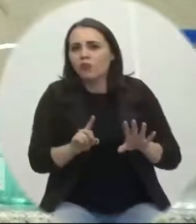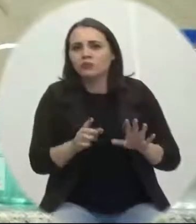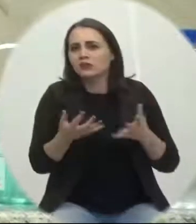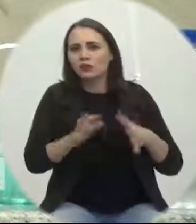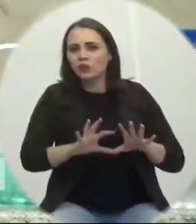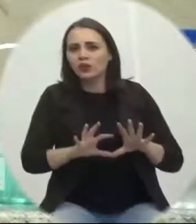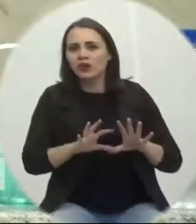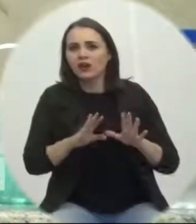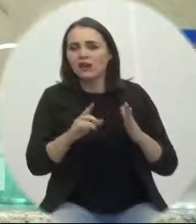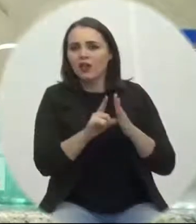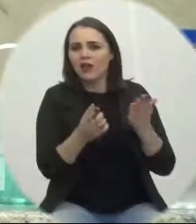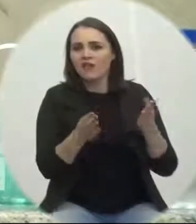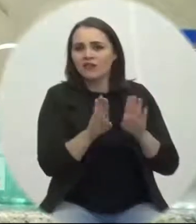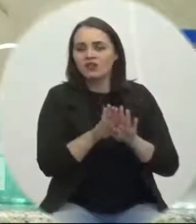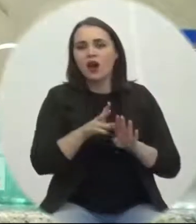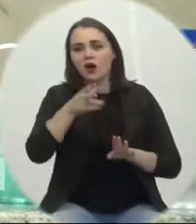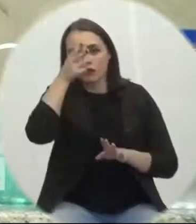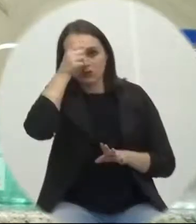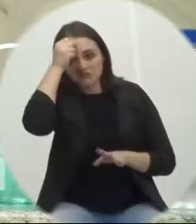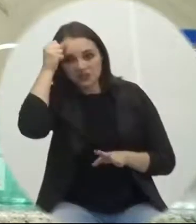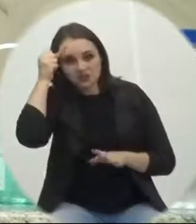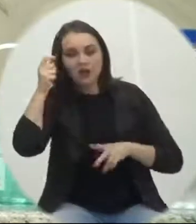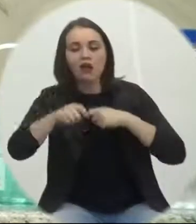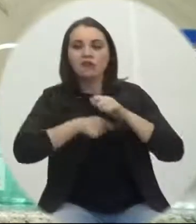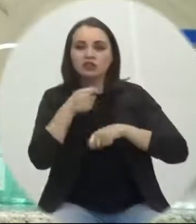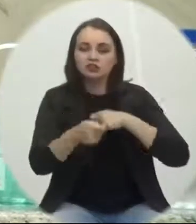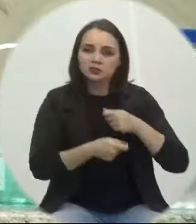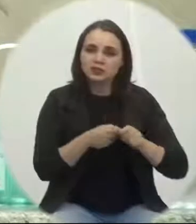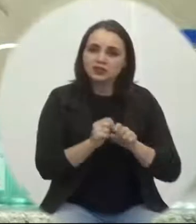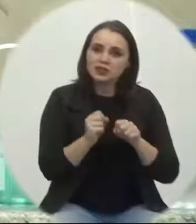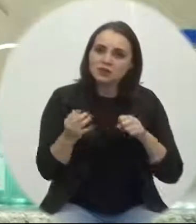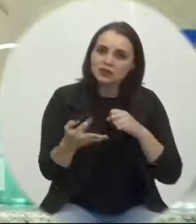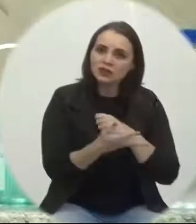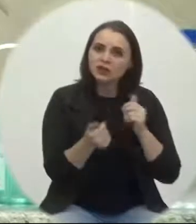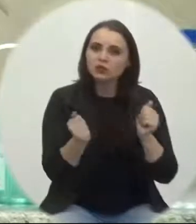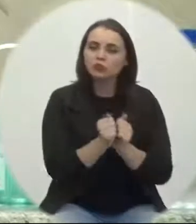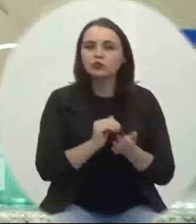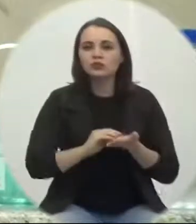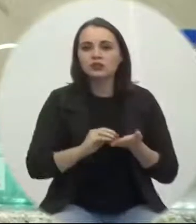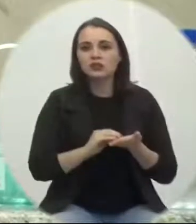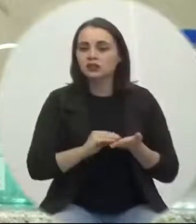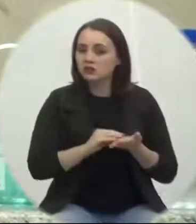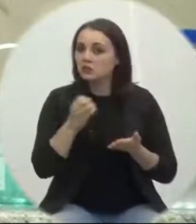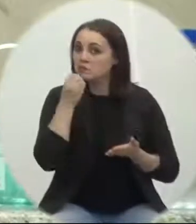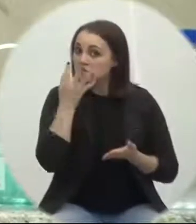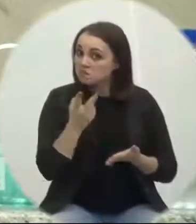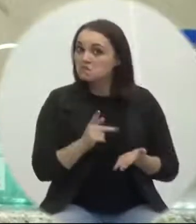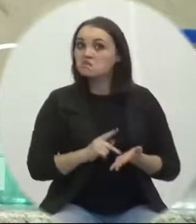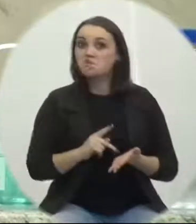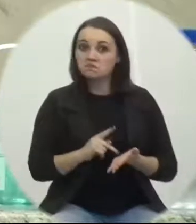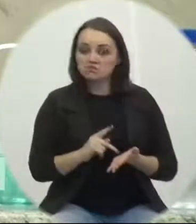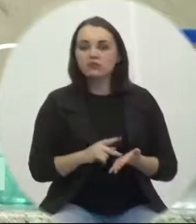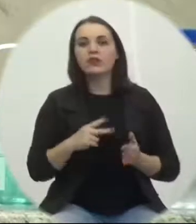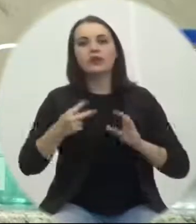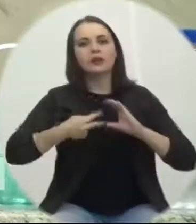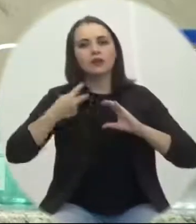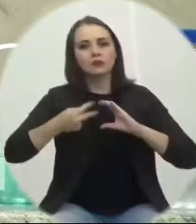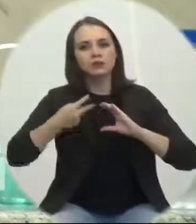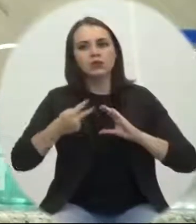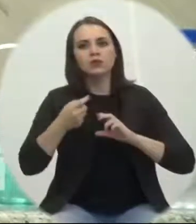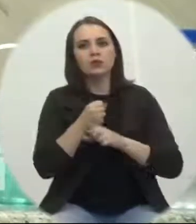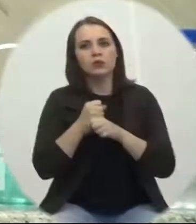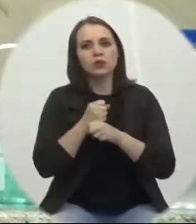prefeito vem administrando essa pandemia, juntamente com o seu secretariado, com muita maestria. E esta casa, desde a legislatura